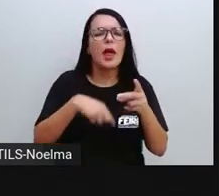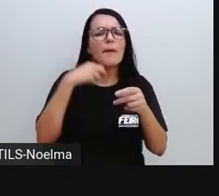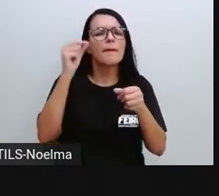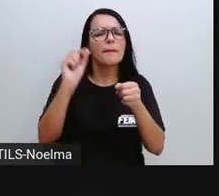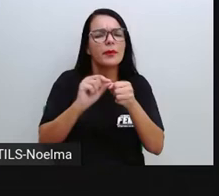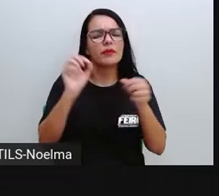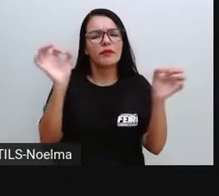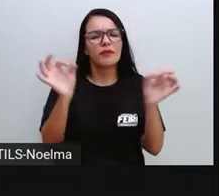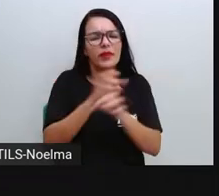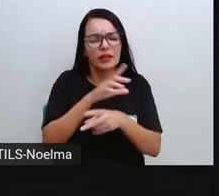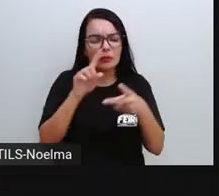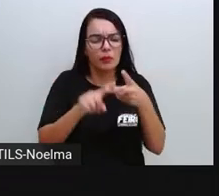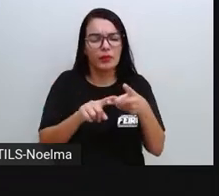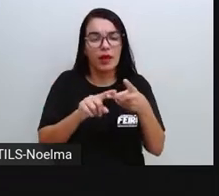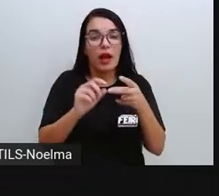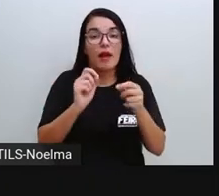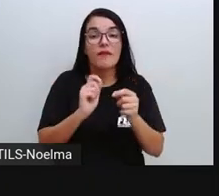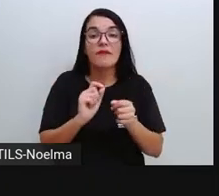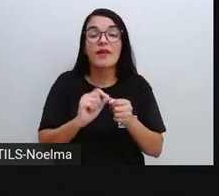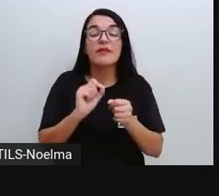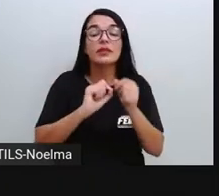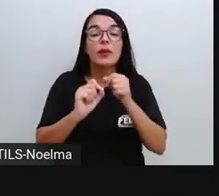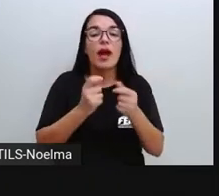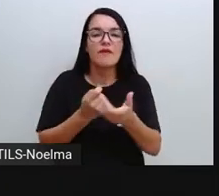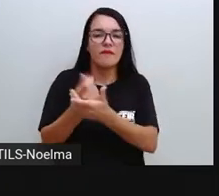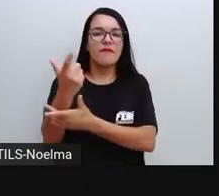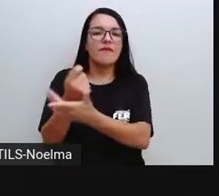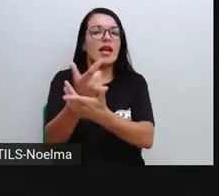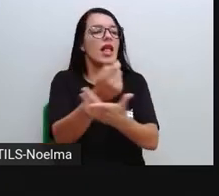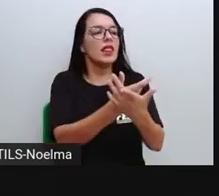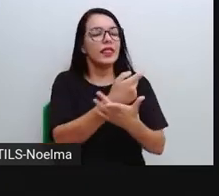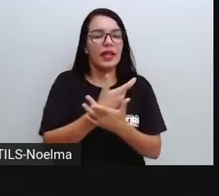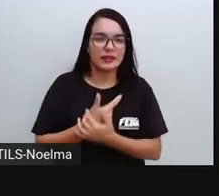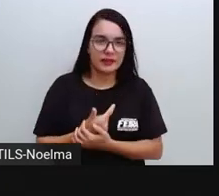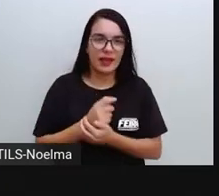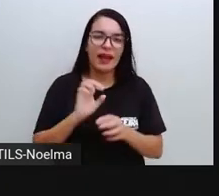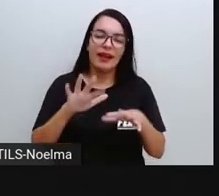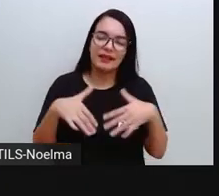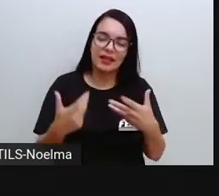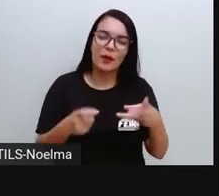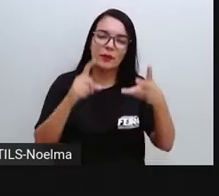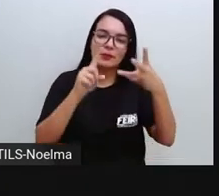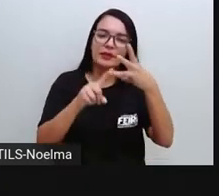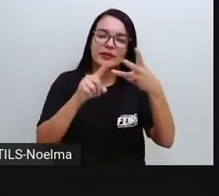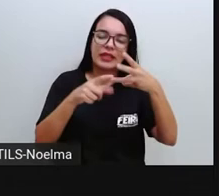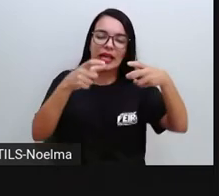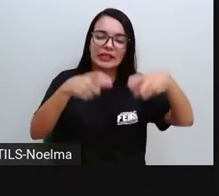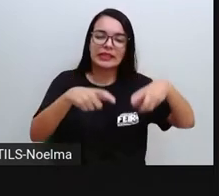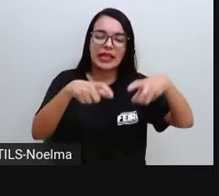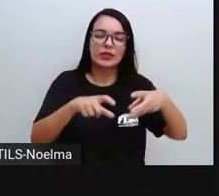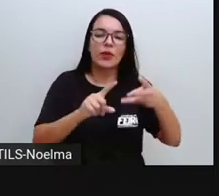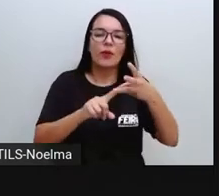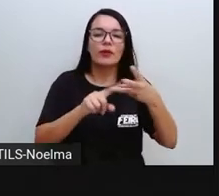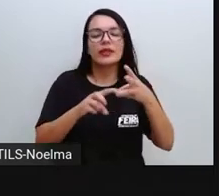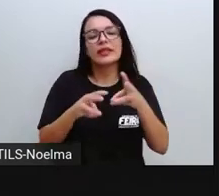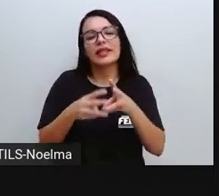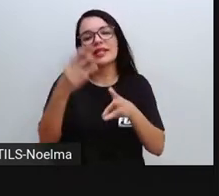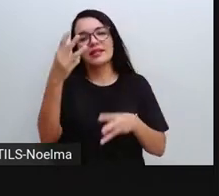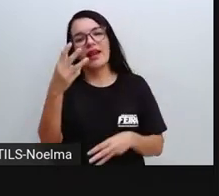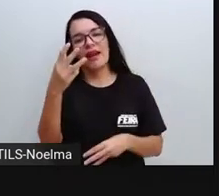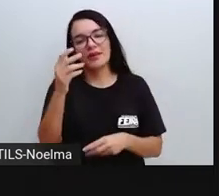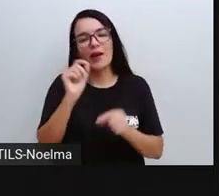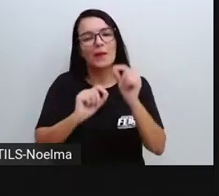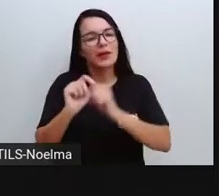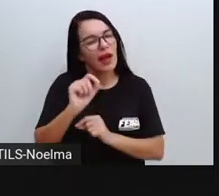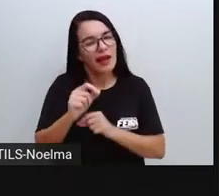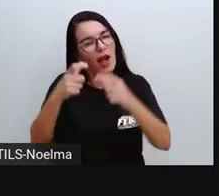chocolate, ele vai ser o quê? Comercializado. E aí nós vamos para o setor terciário,